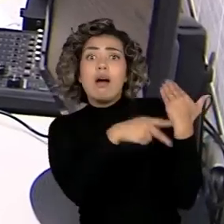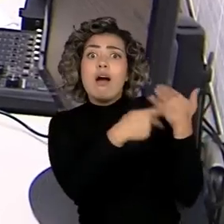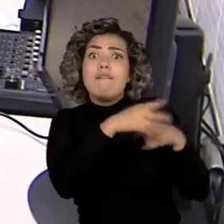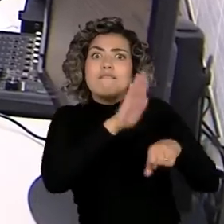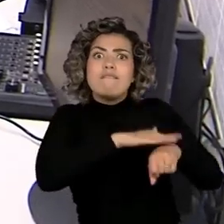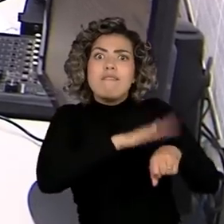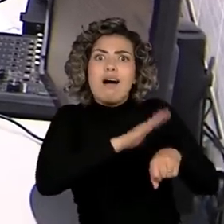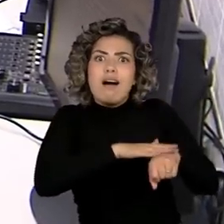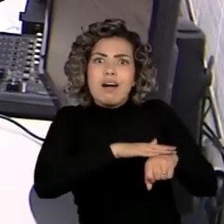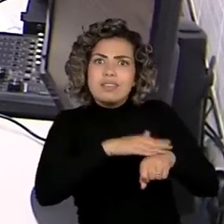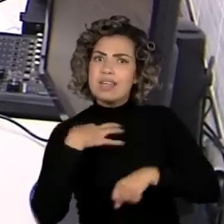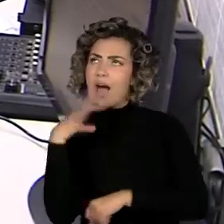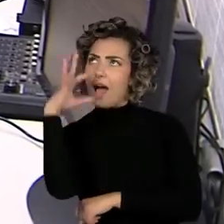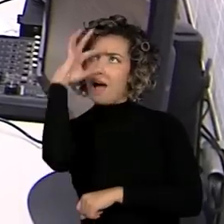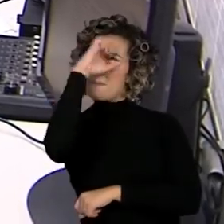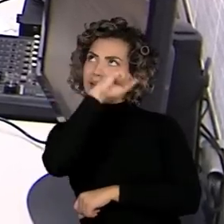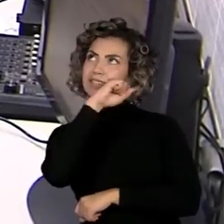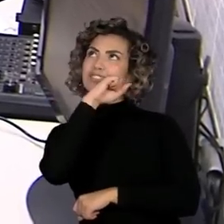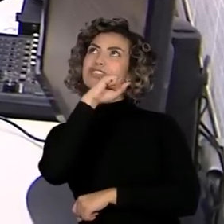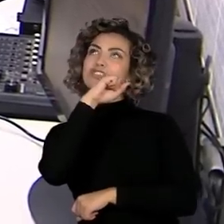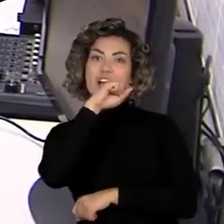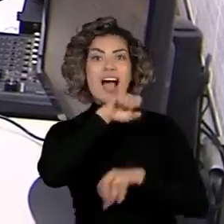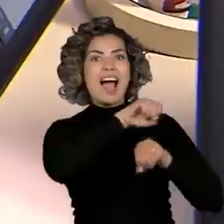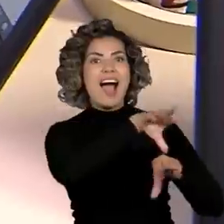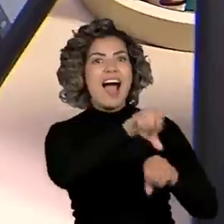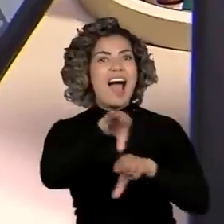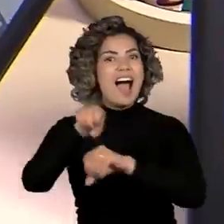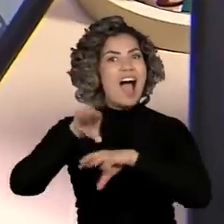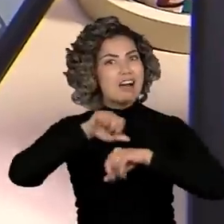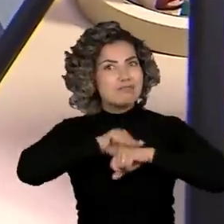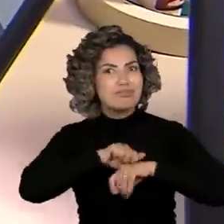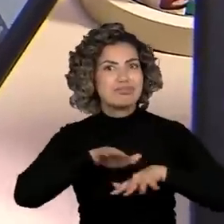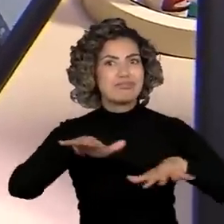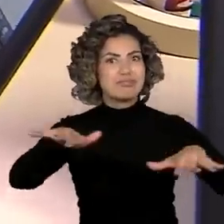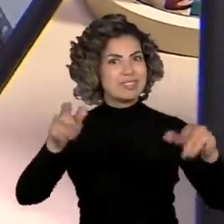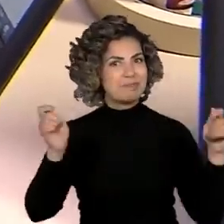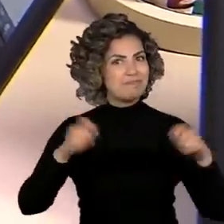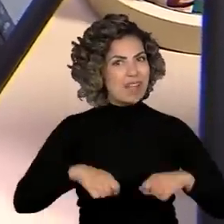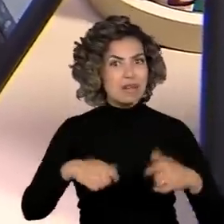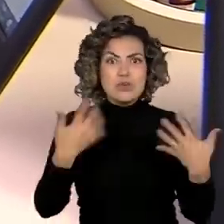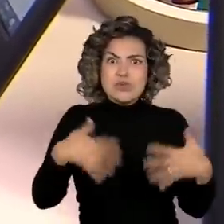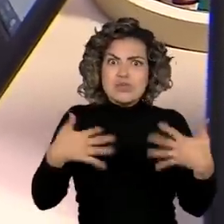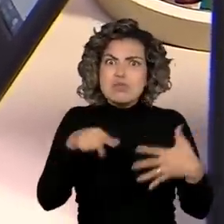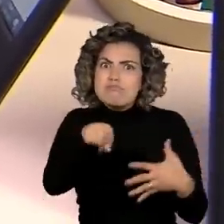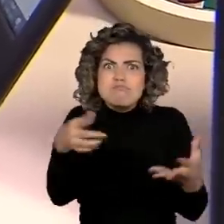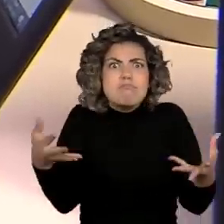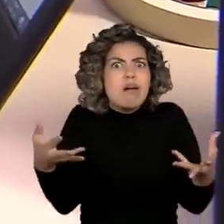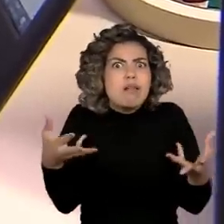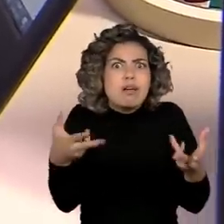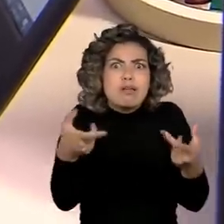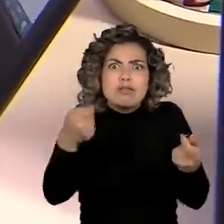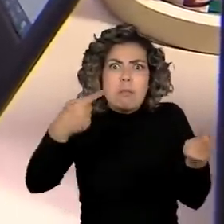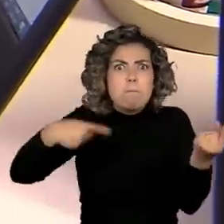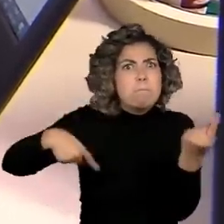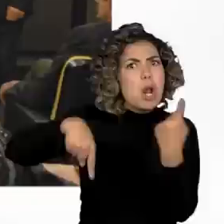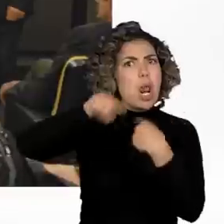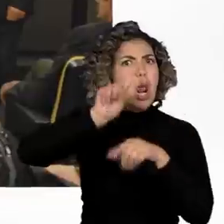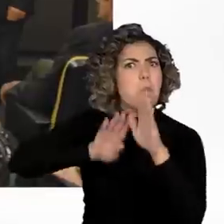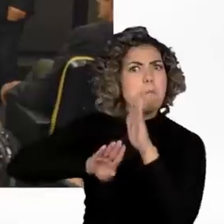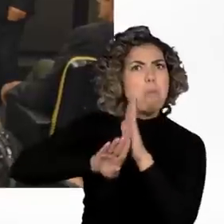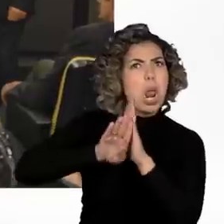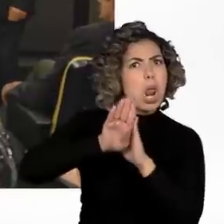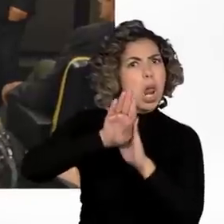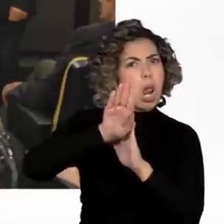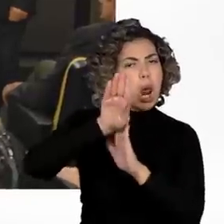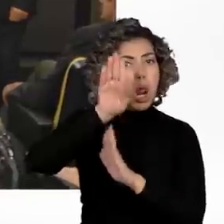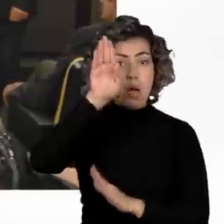aprendem e também ensinam para os seus ouvintes. O sucesso foi tão grande com o projeto que a escola conseguiu ganhar,